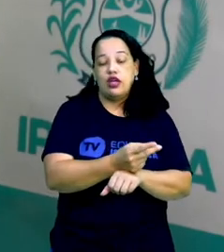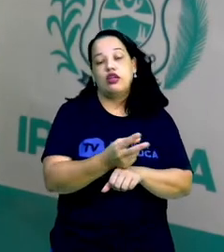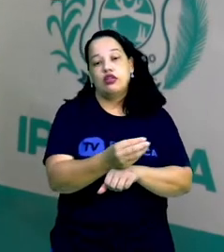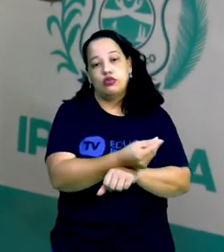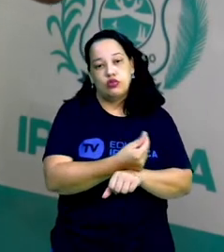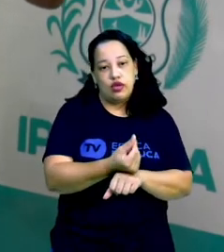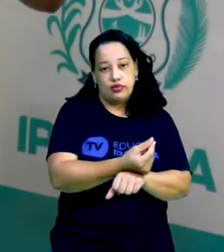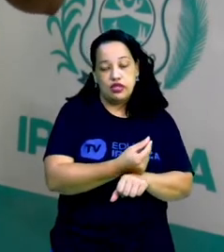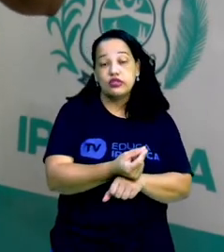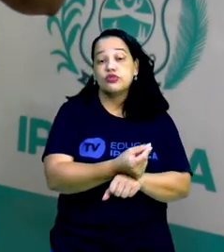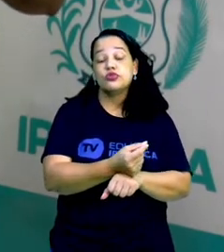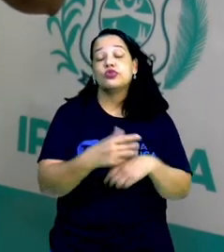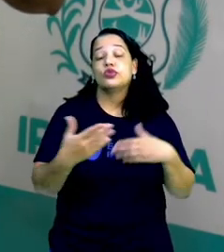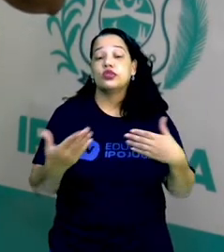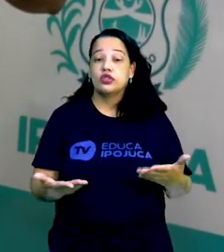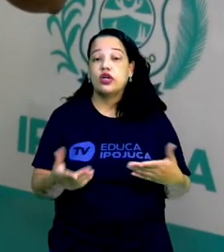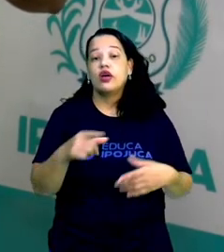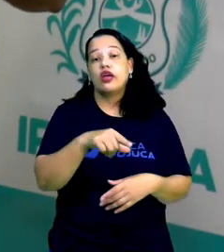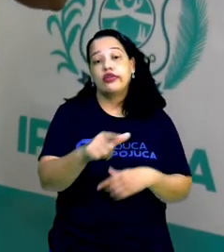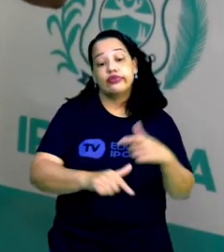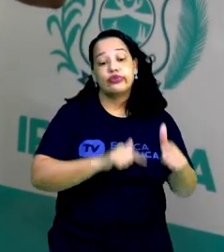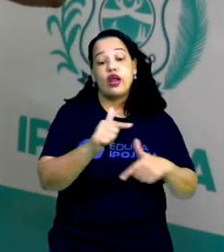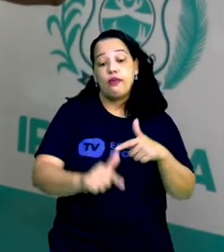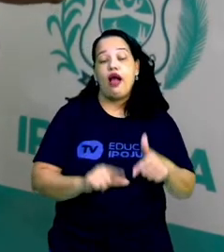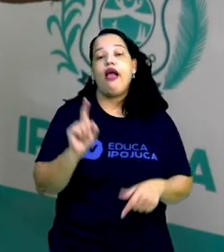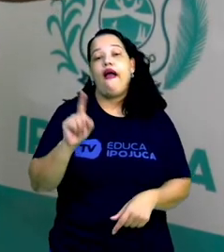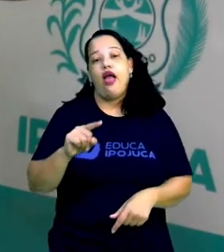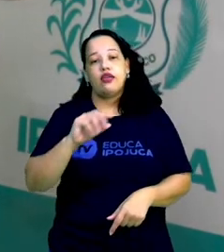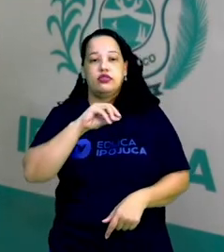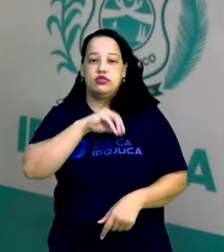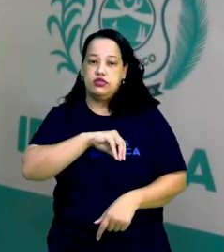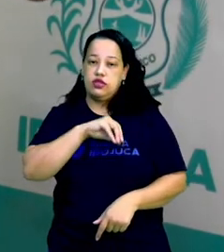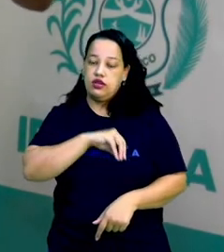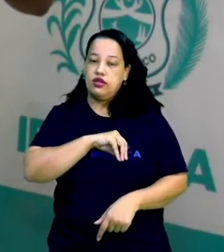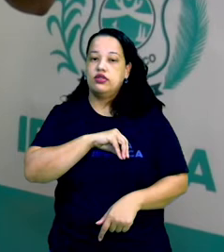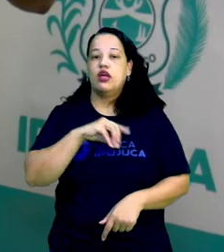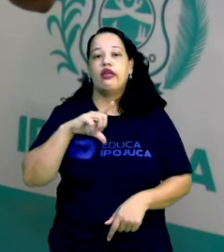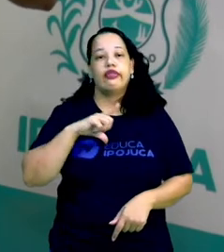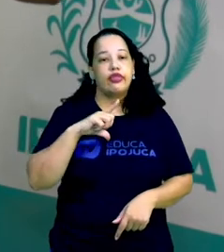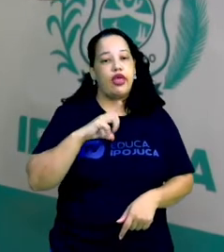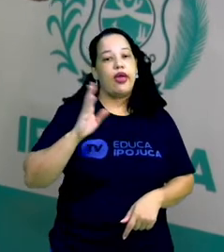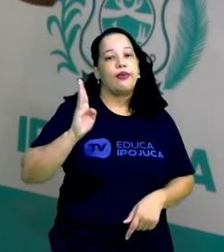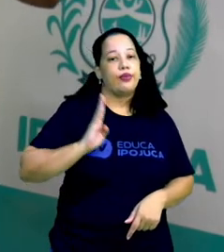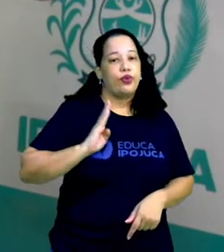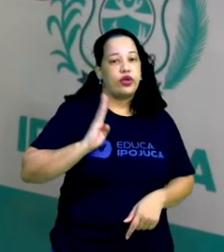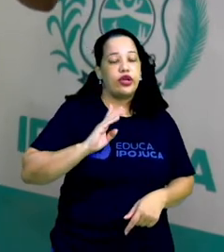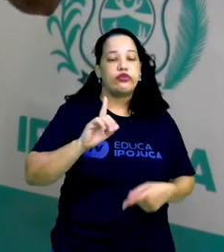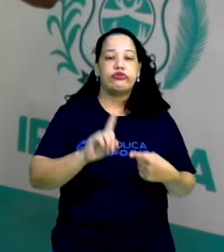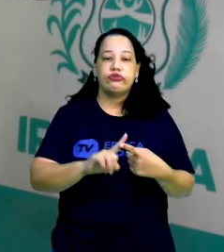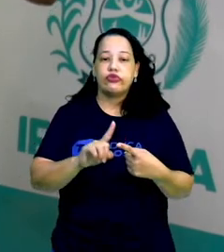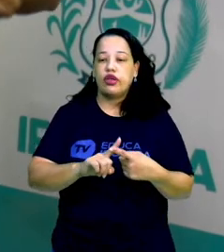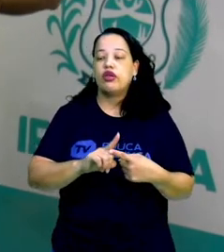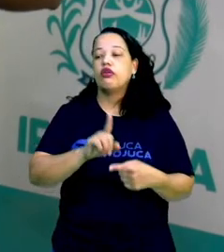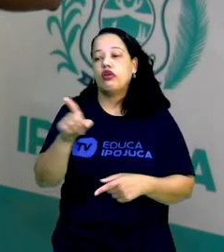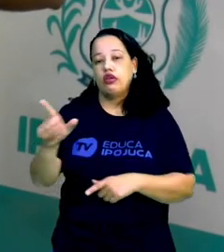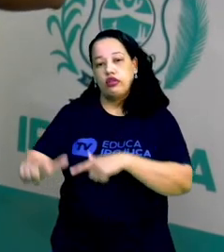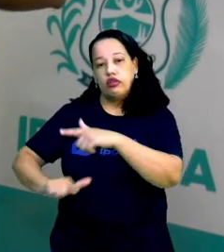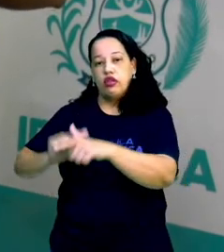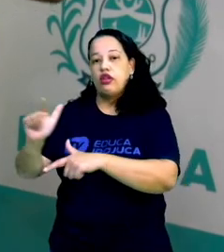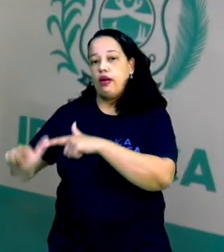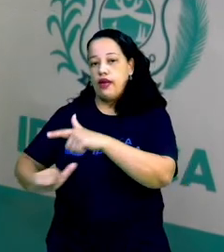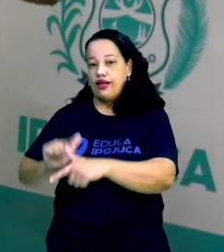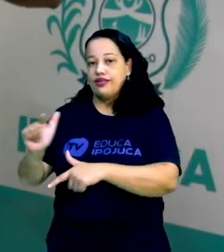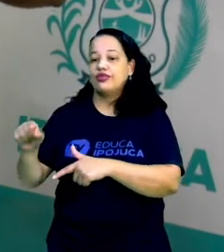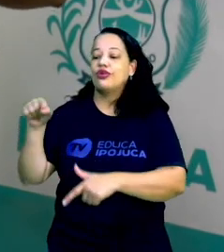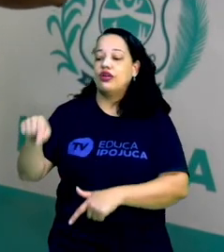capitalismo, ele é assalariado, ok? A gente tem o burguês e o proletário. O proletário é o trabalhador que recebe